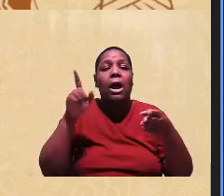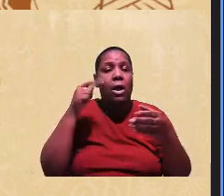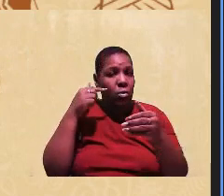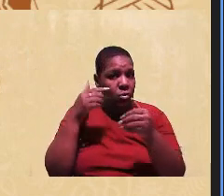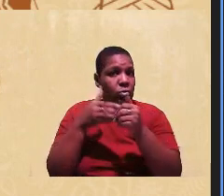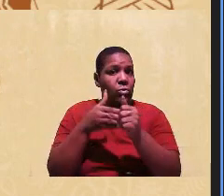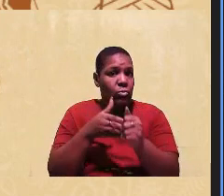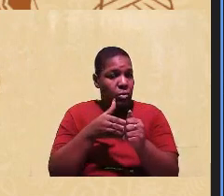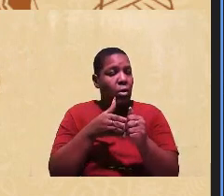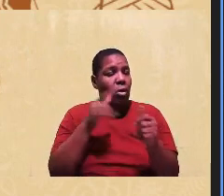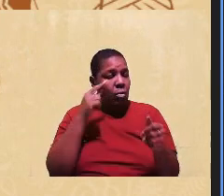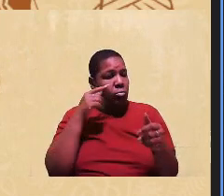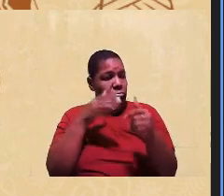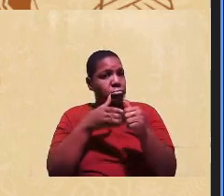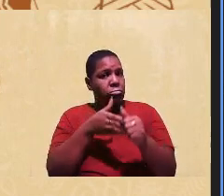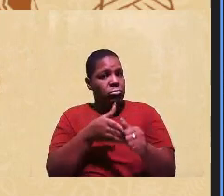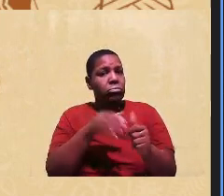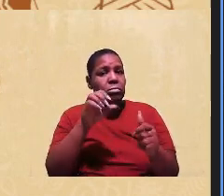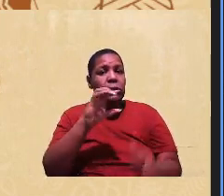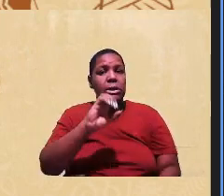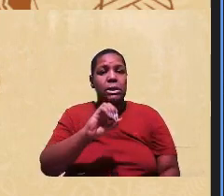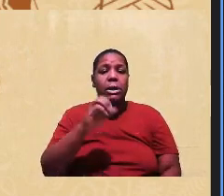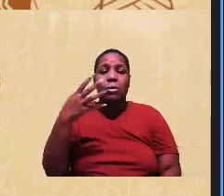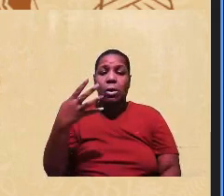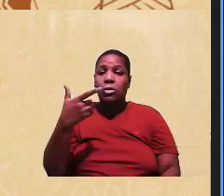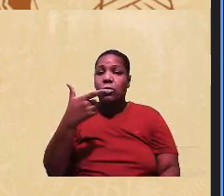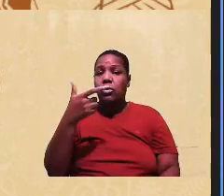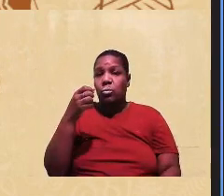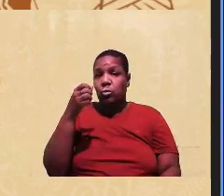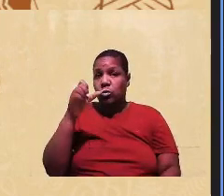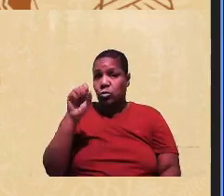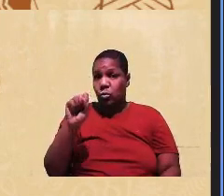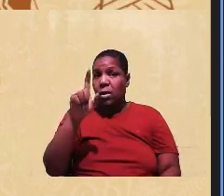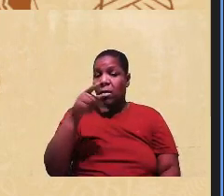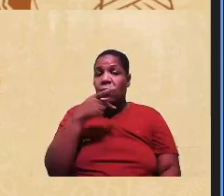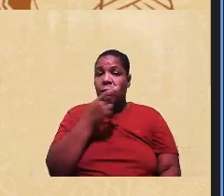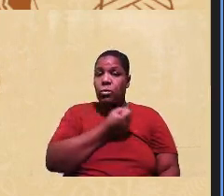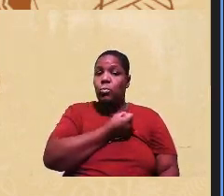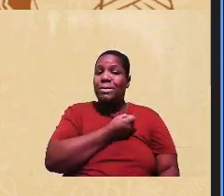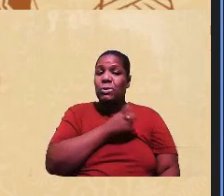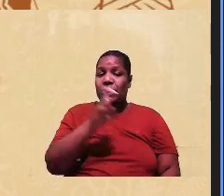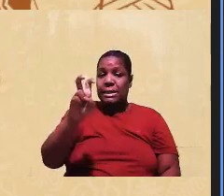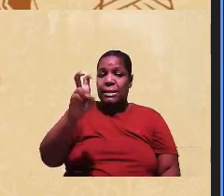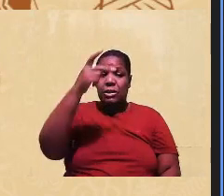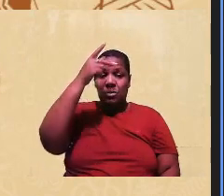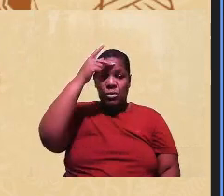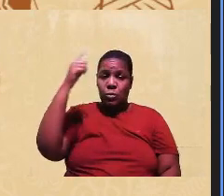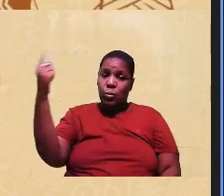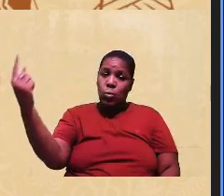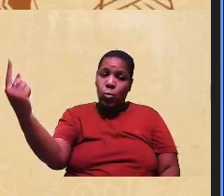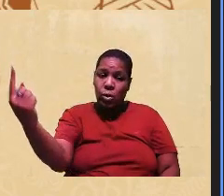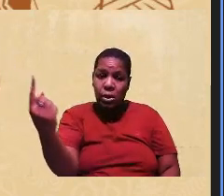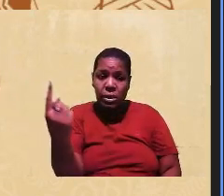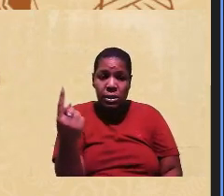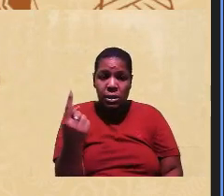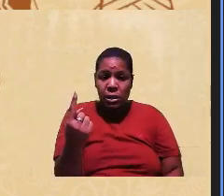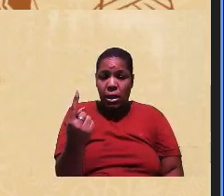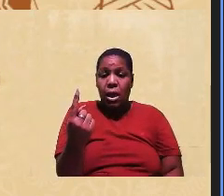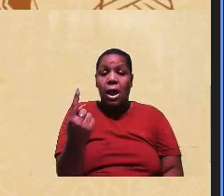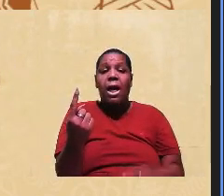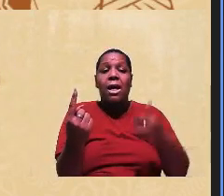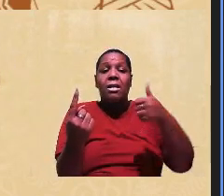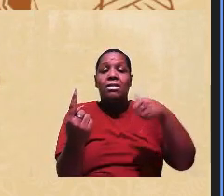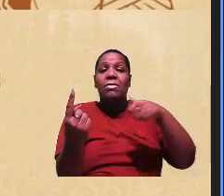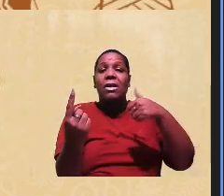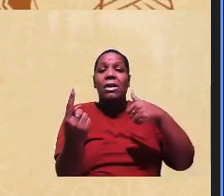Essa orientação normativa 04-2018 vai falar de cinco pessoas. E aí, tem um momento, como é que a banca vai avaliar?